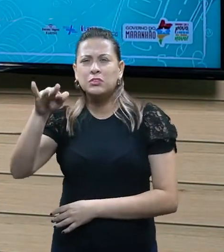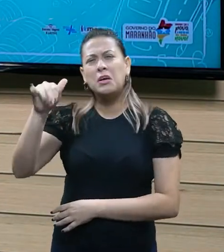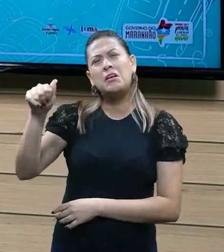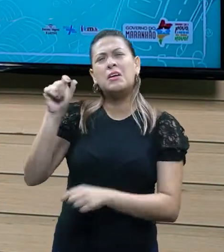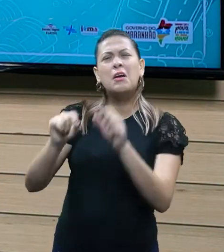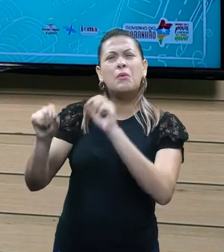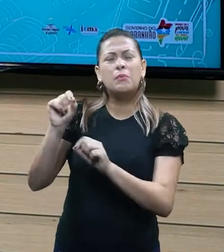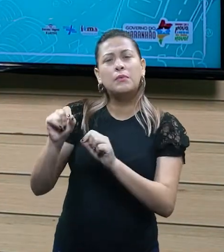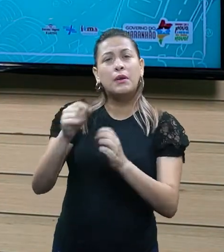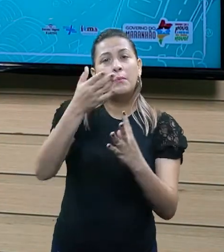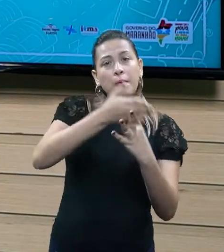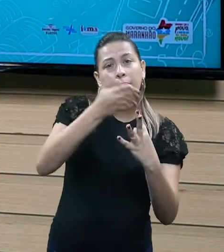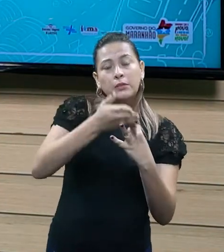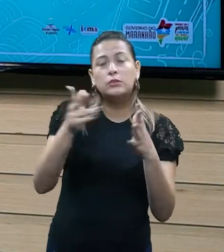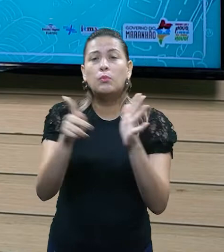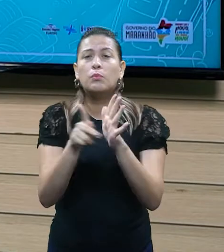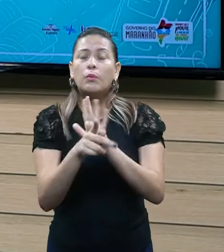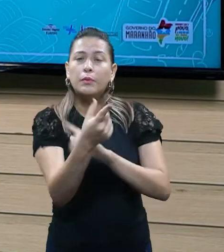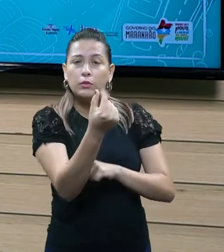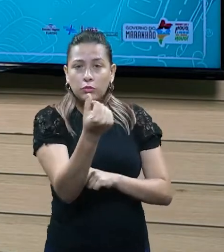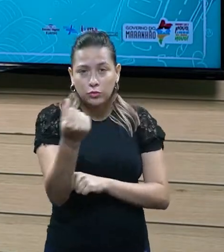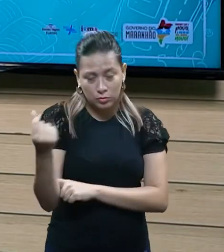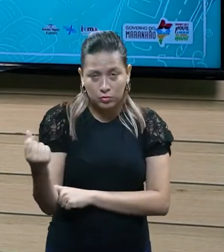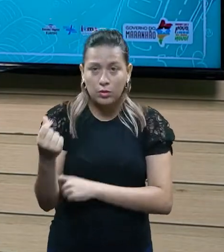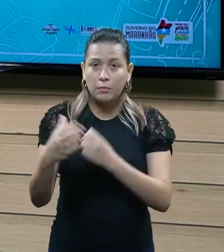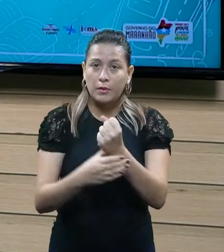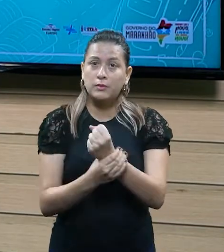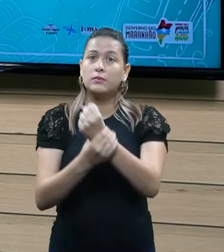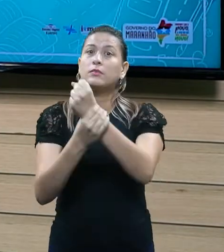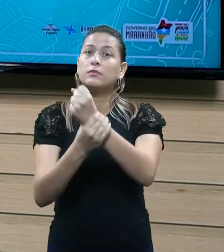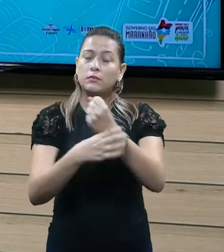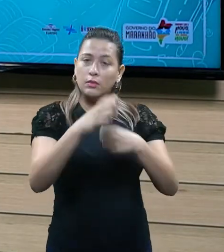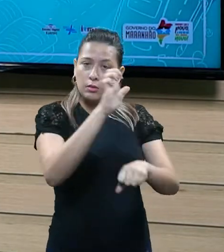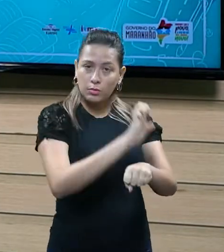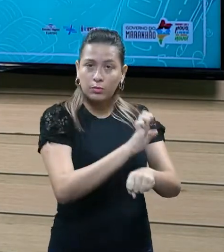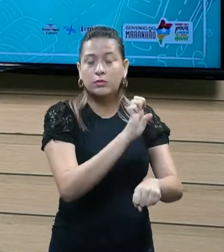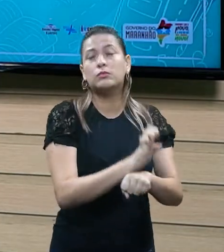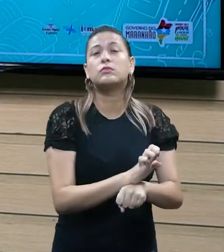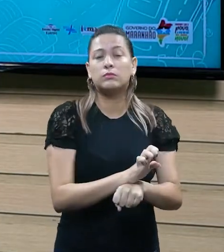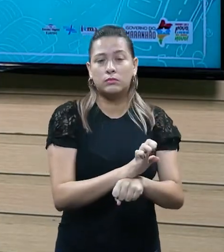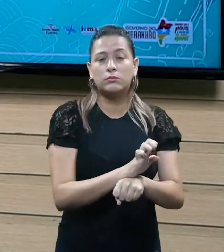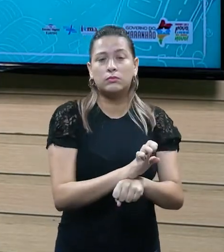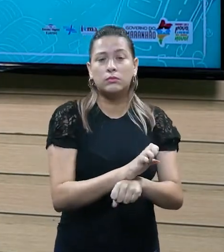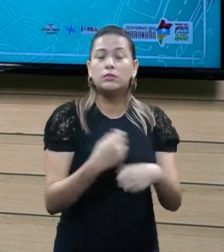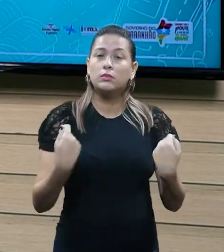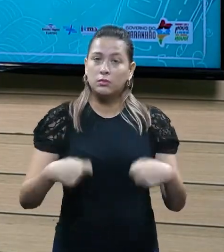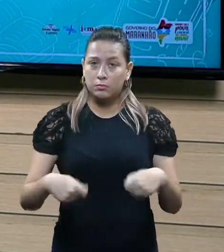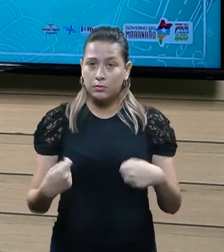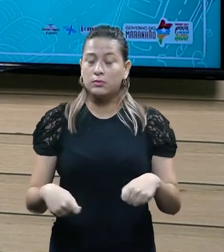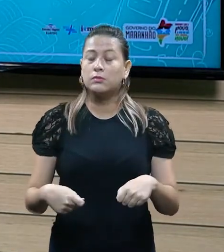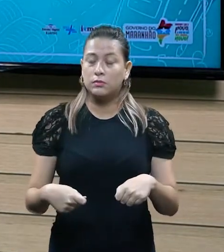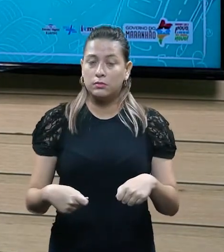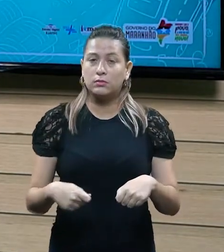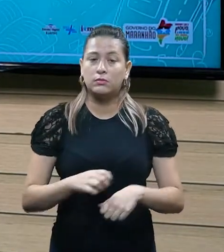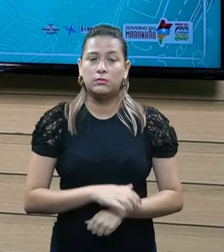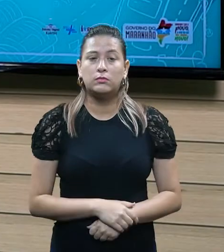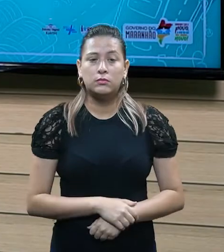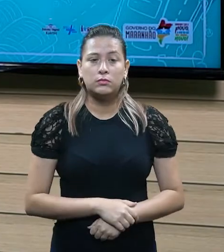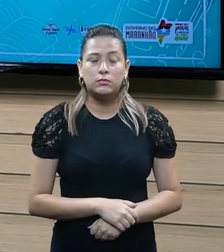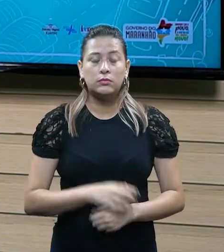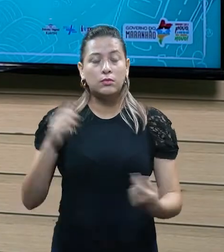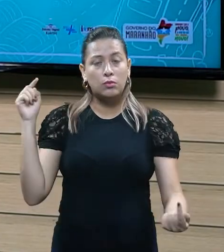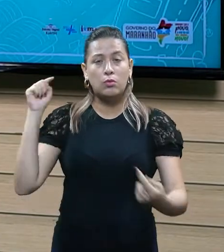a assegurar o Estado, os meios financeiros que necessita para a consecução de seus mais variados